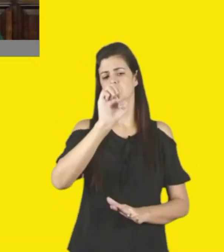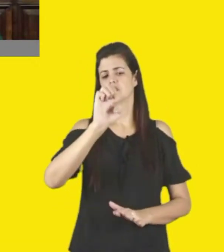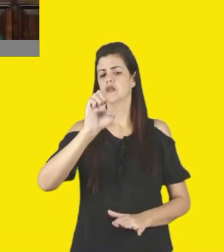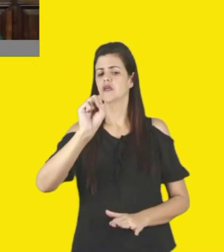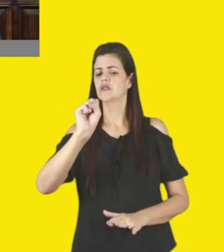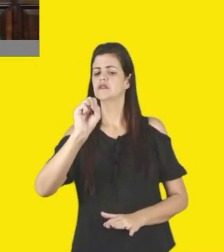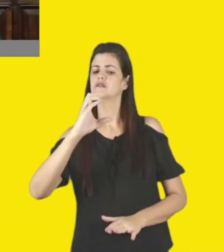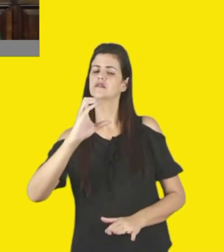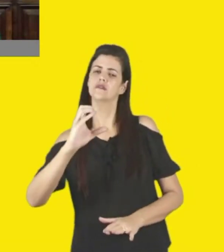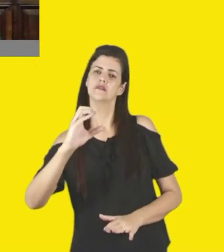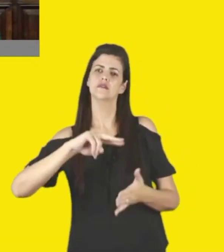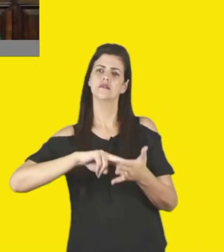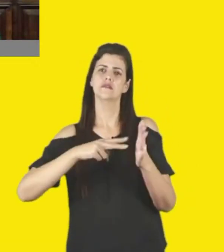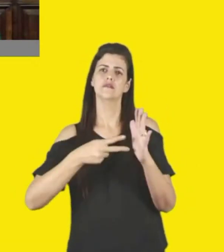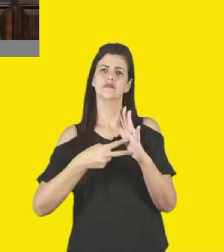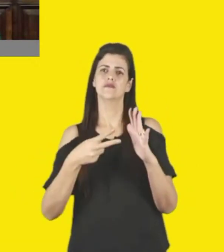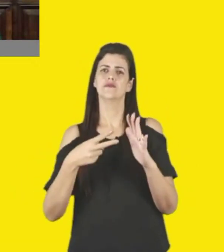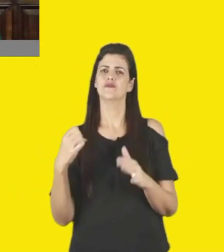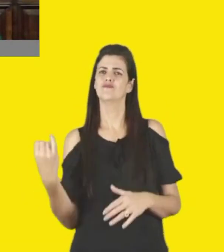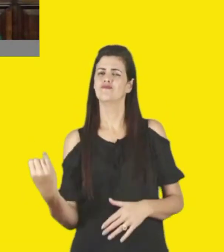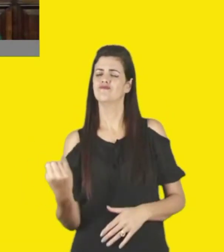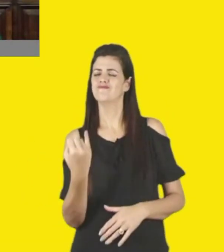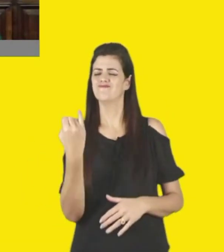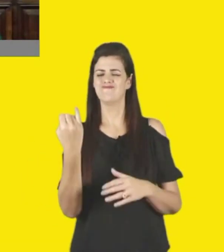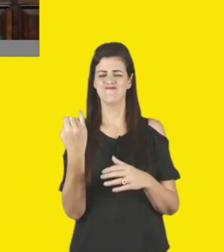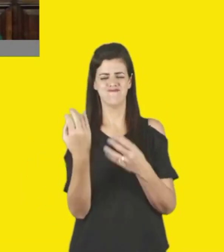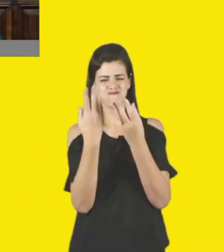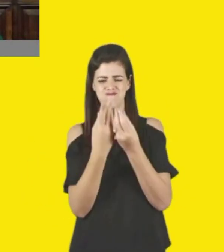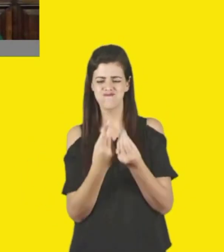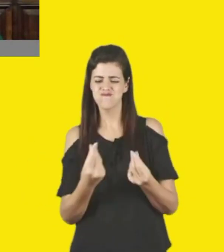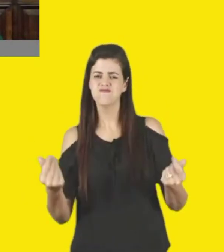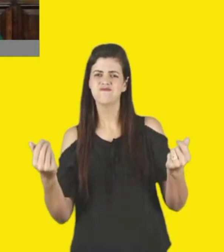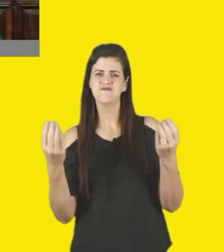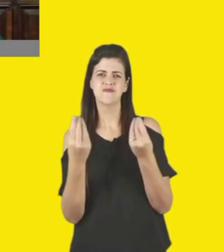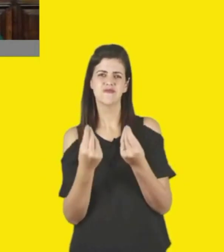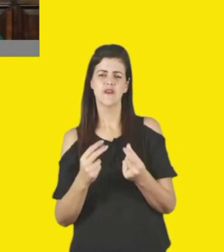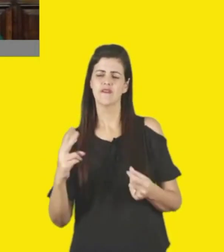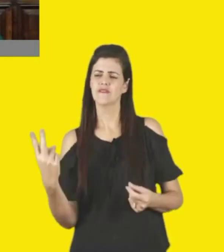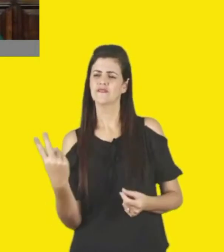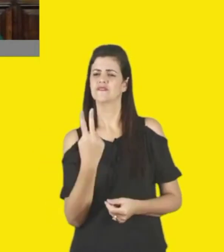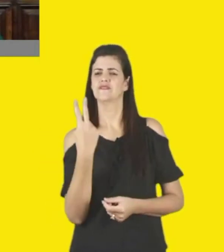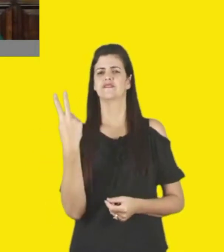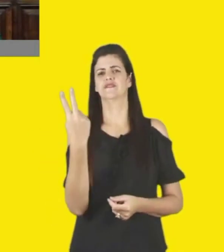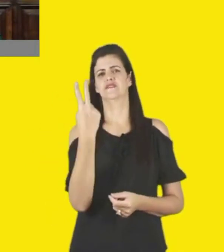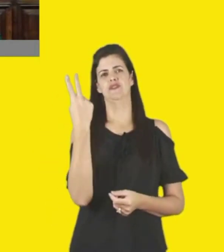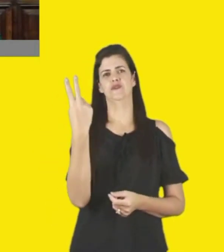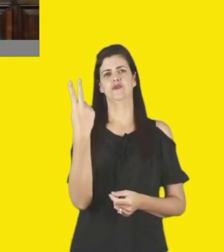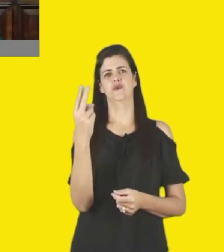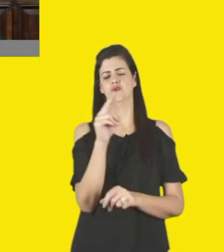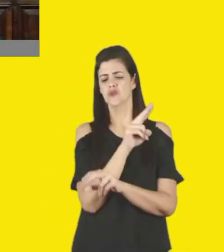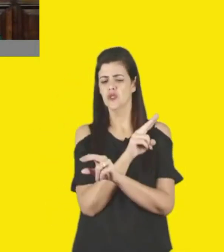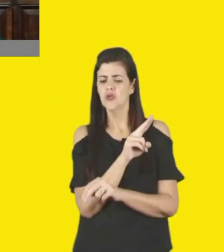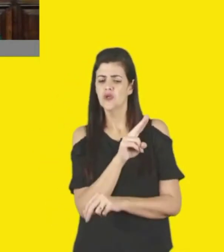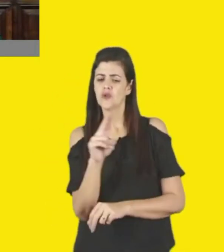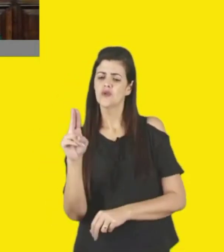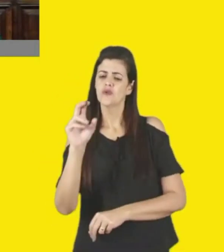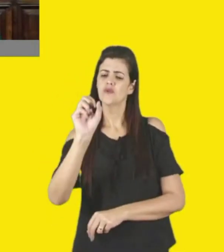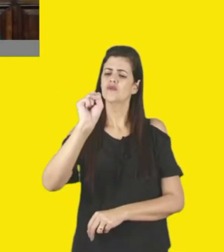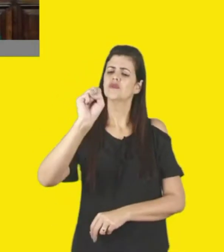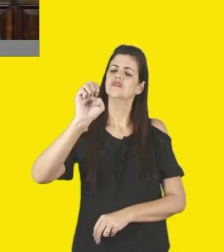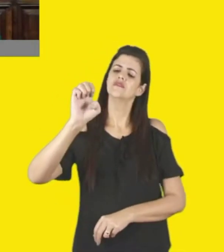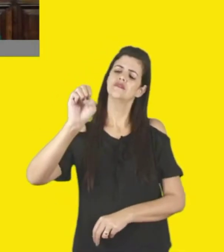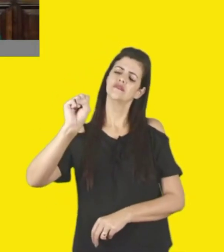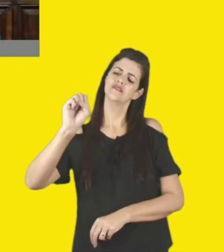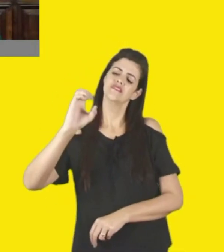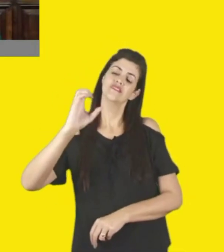uma fruição, uma série de coisas, de valores agregados ao nome, SESC, claro, dá mais responsabilidade aí para o